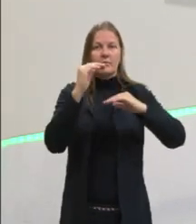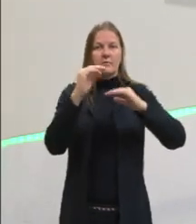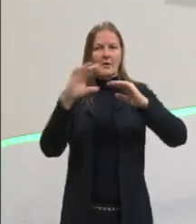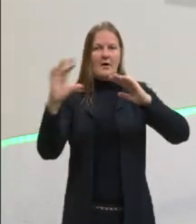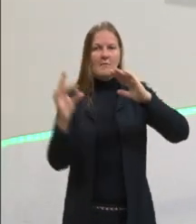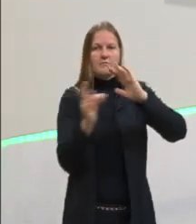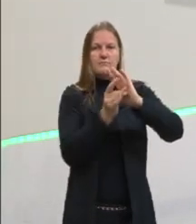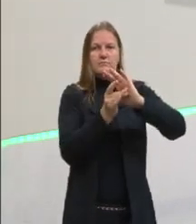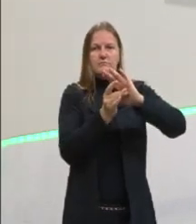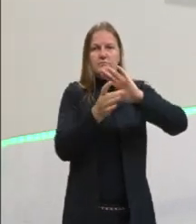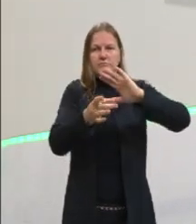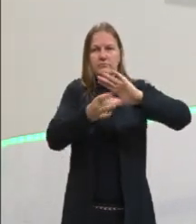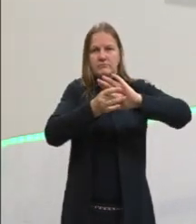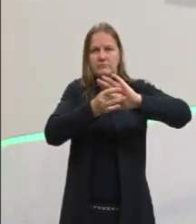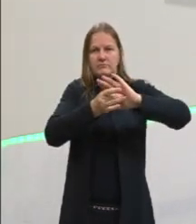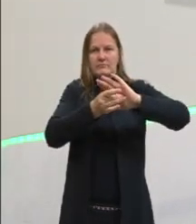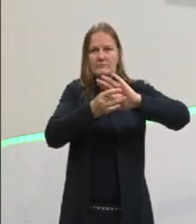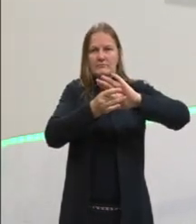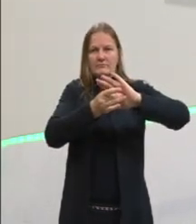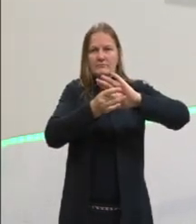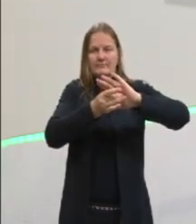ela é céssio.